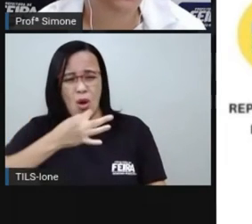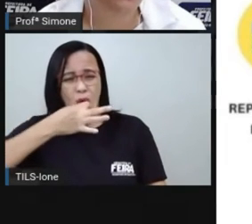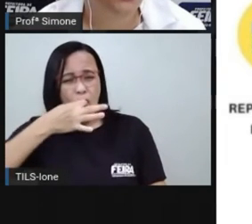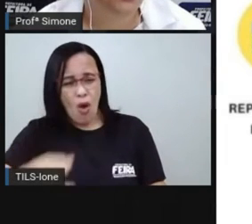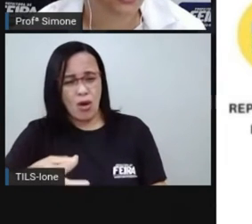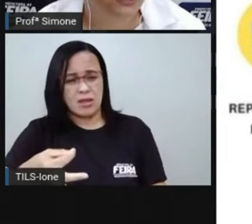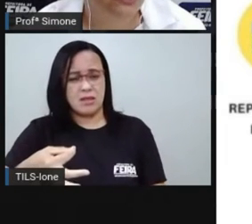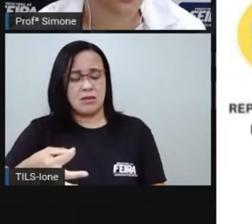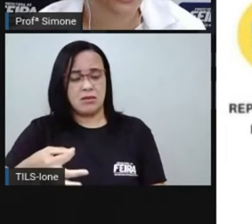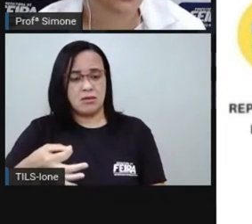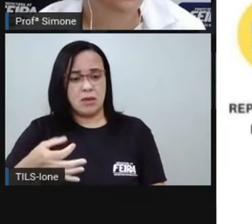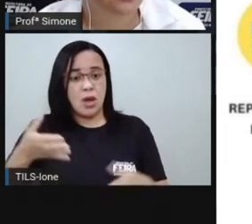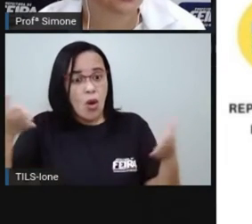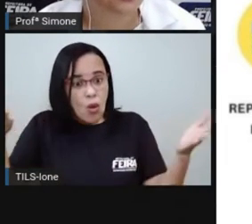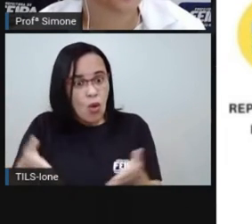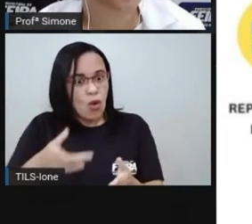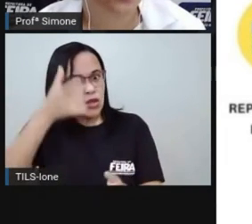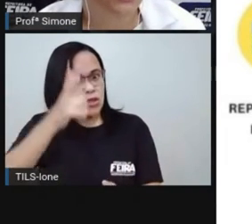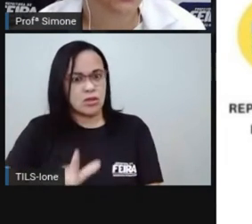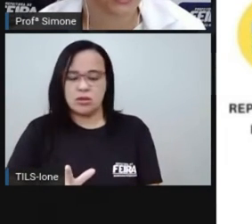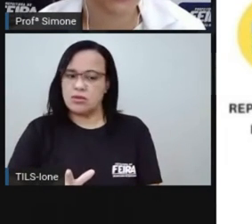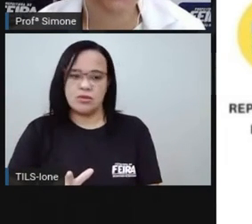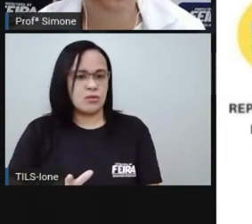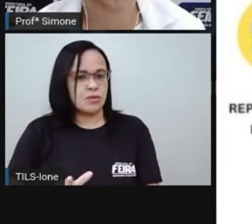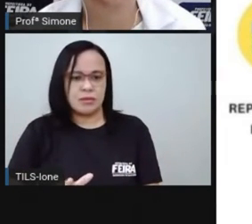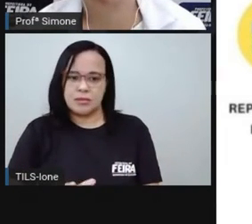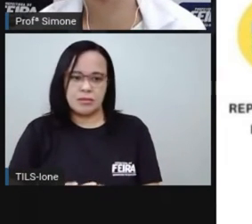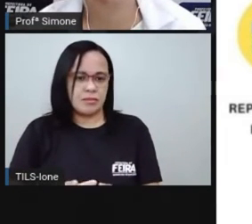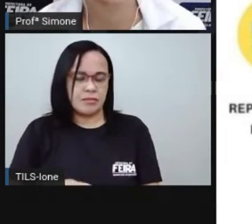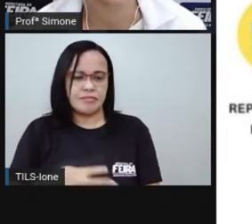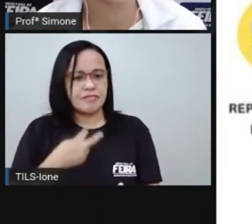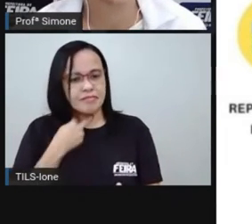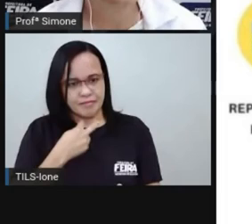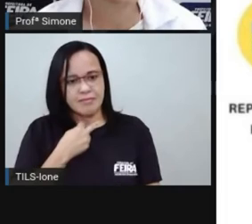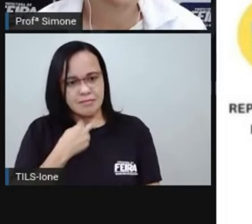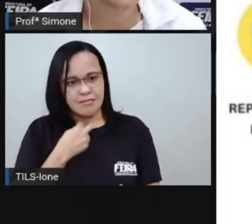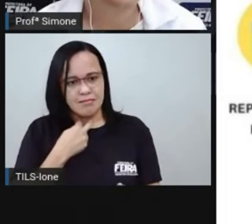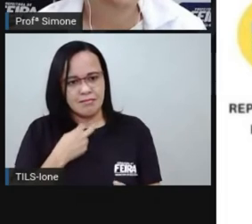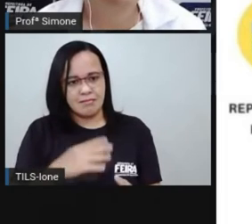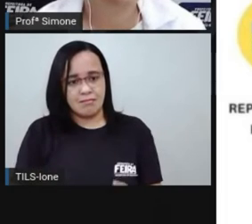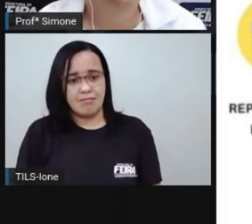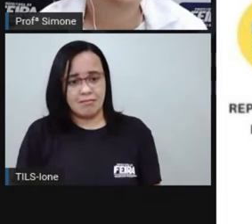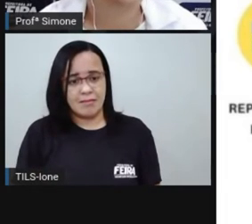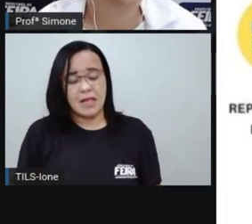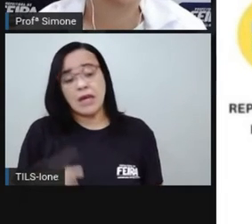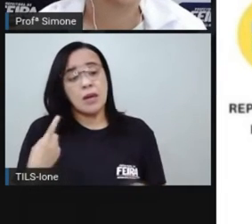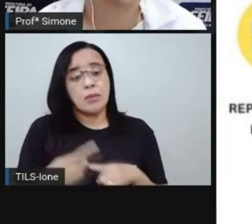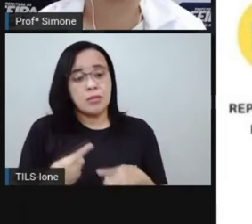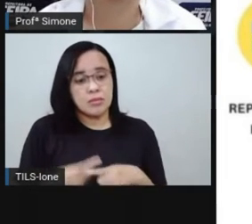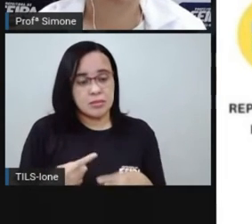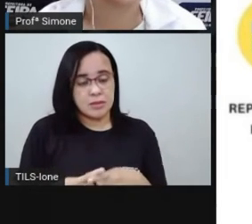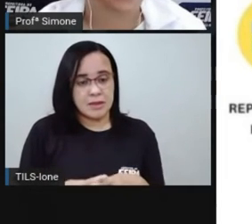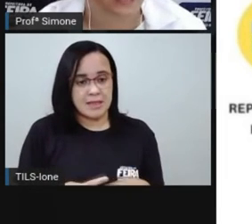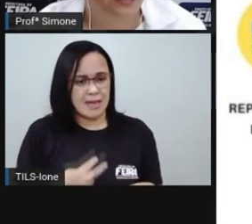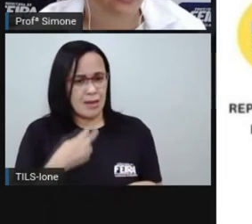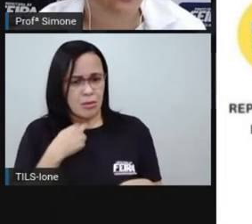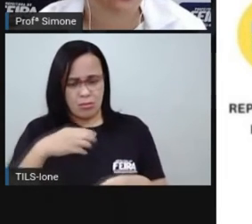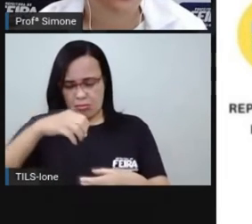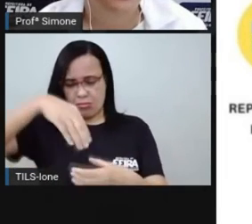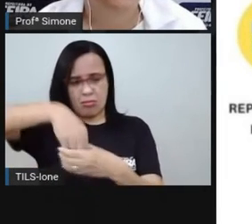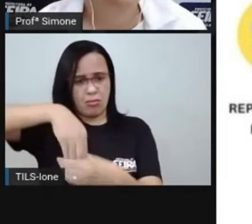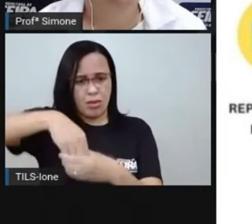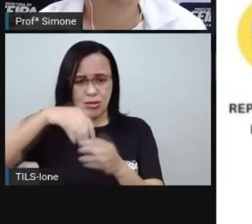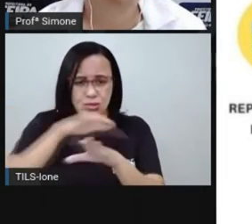para nós, brasileiros e brasileiras. Certo? Não é só a questão de você não poder votar,